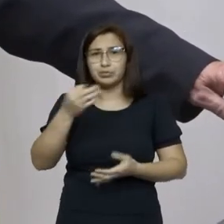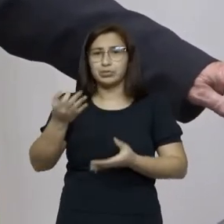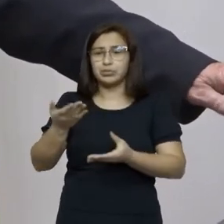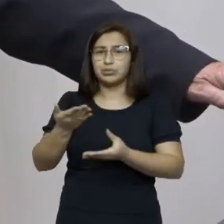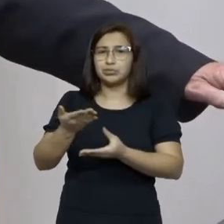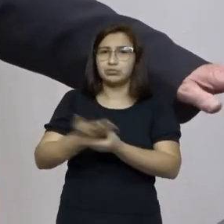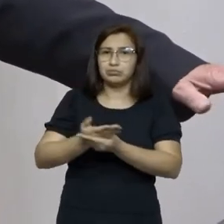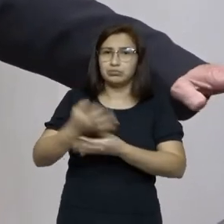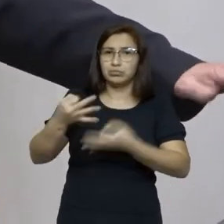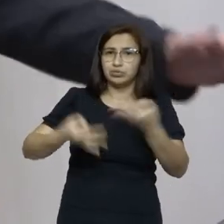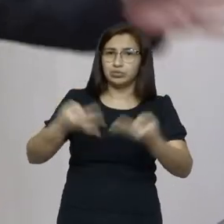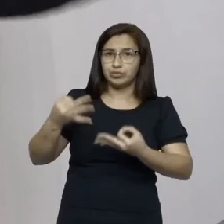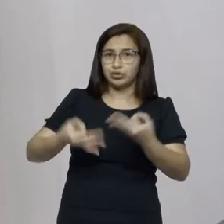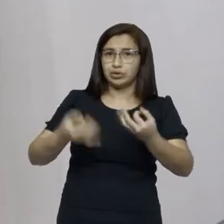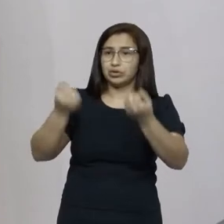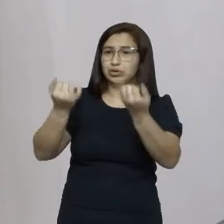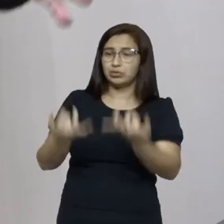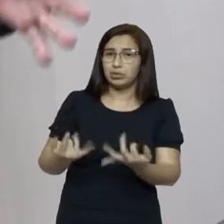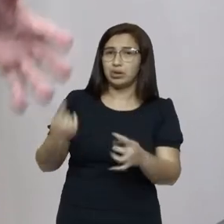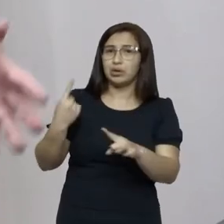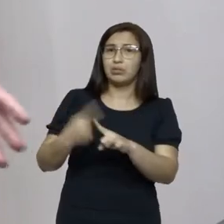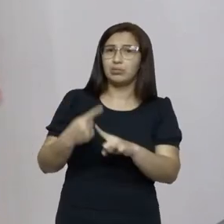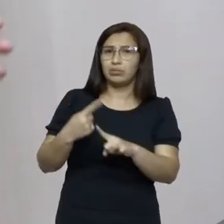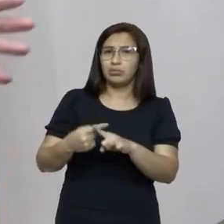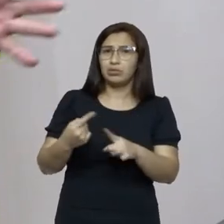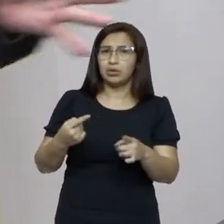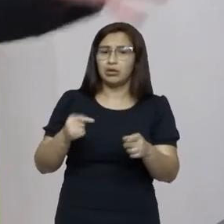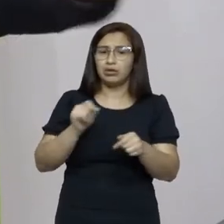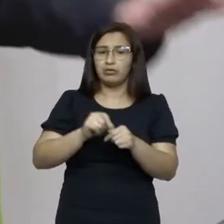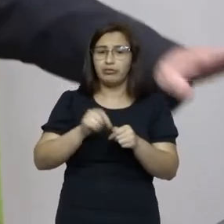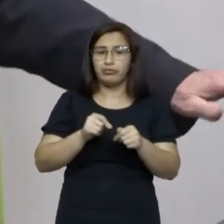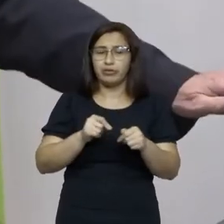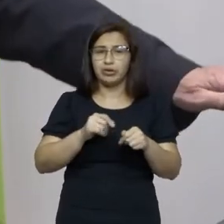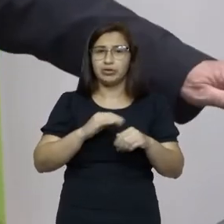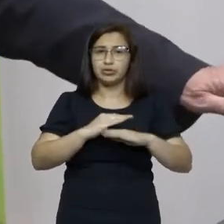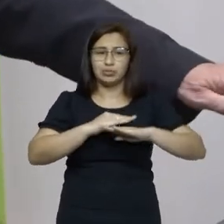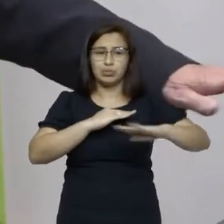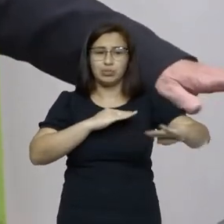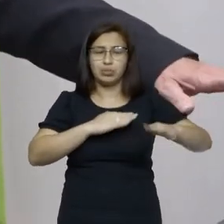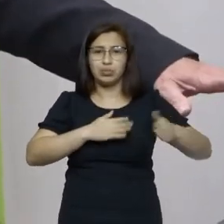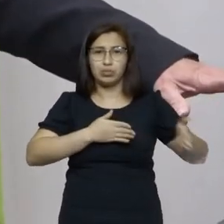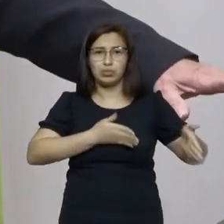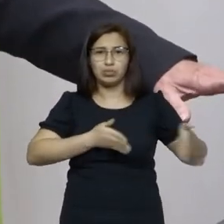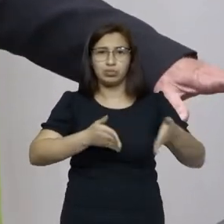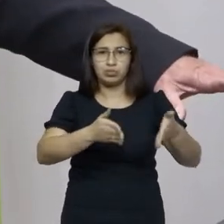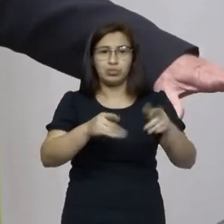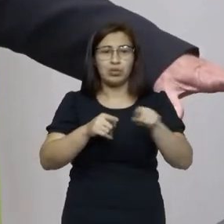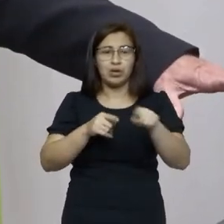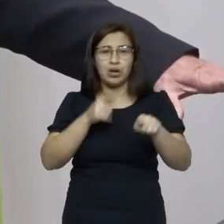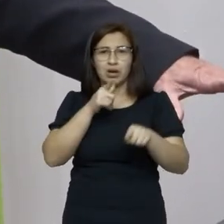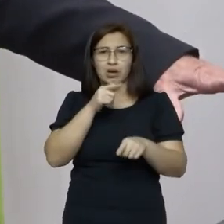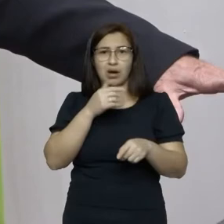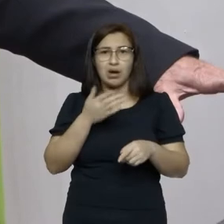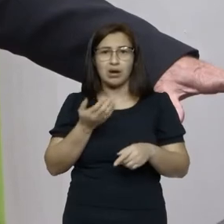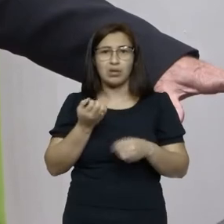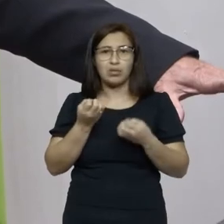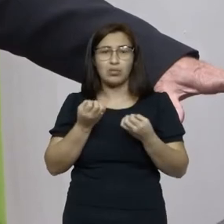para prestar conta do valo que ele fez na estrada para botar água para o povo que lá vive senhor presidente